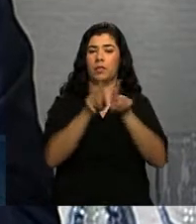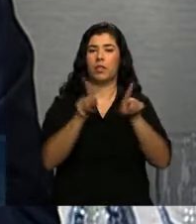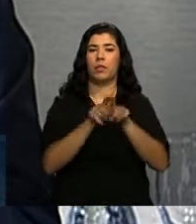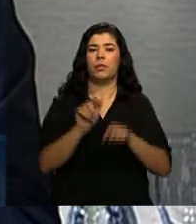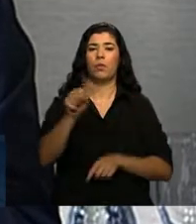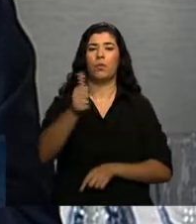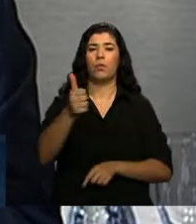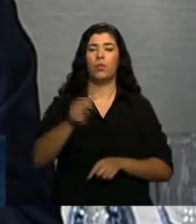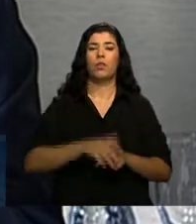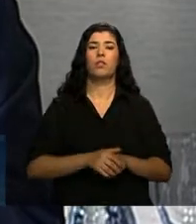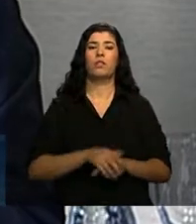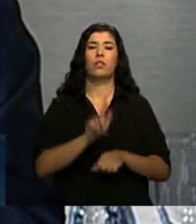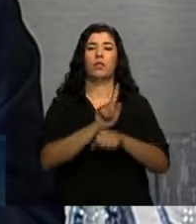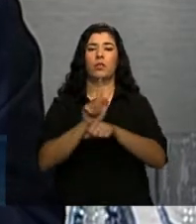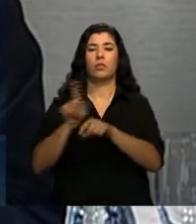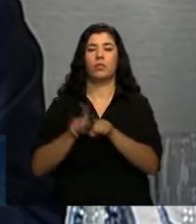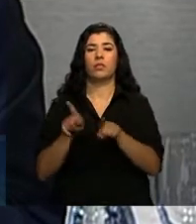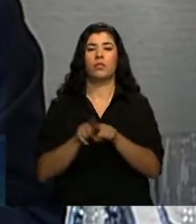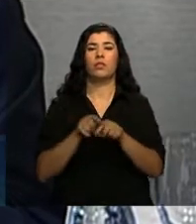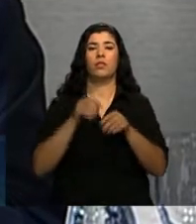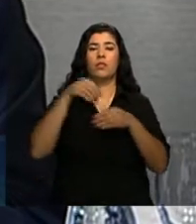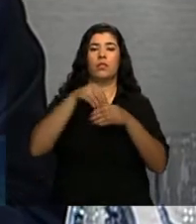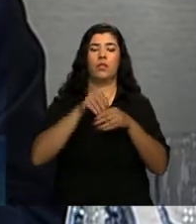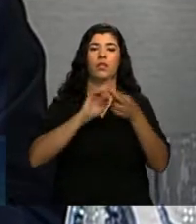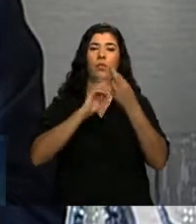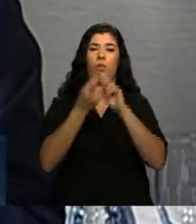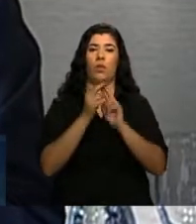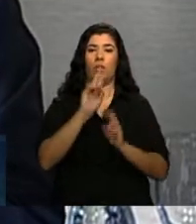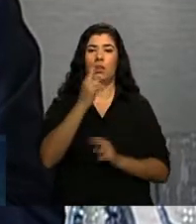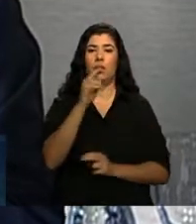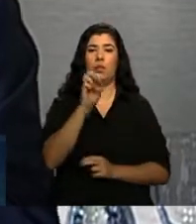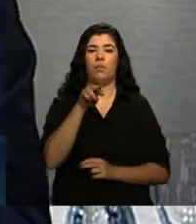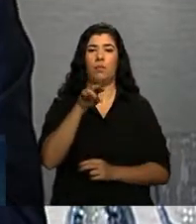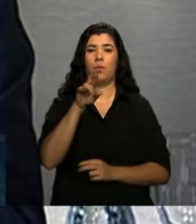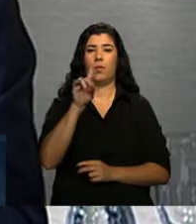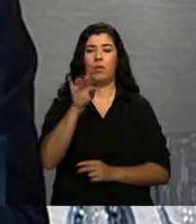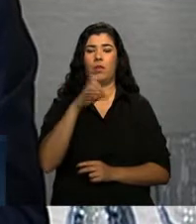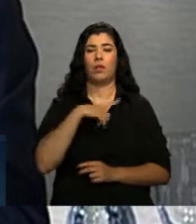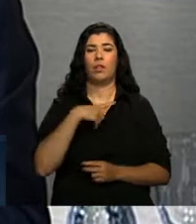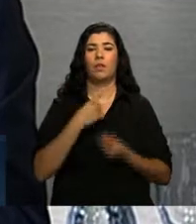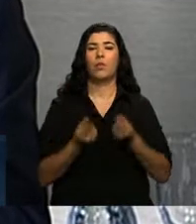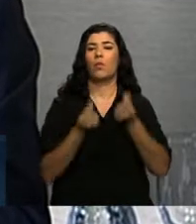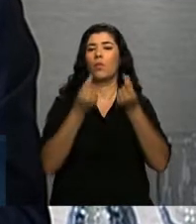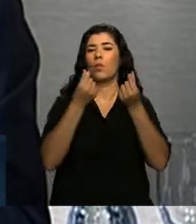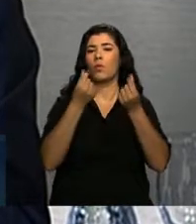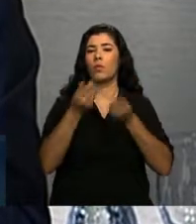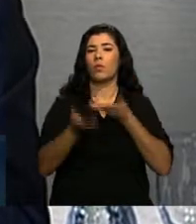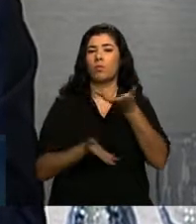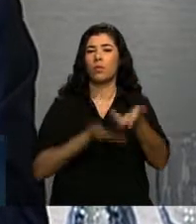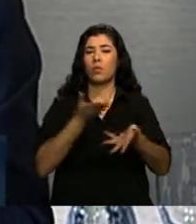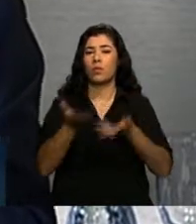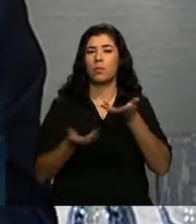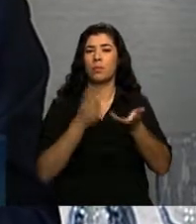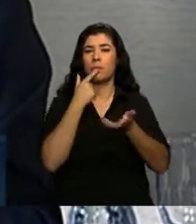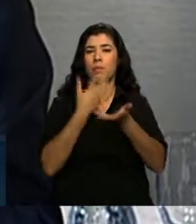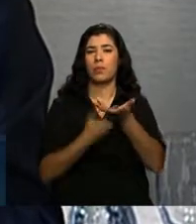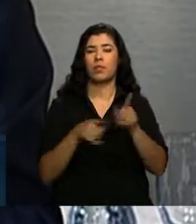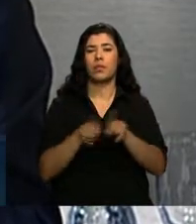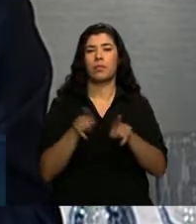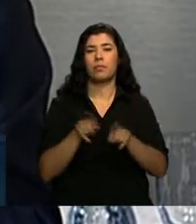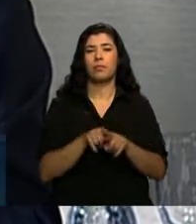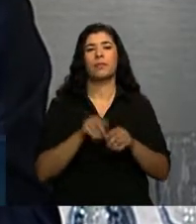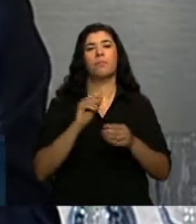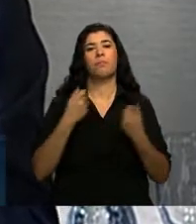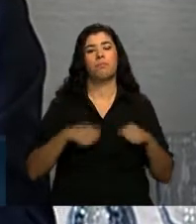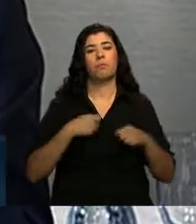técnica e gerencial da Hemorrede, bem como abordar temas sobre a produção hemoterapia, custo e hemoterapia, que é um conceito que a tem que implantar na